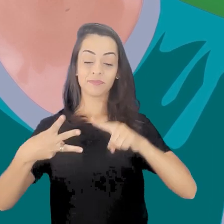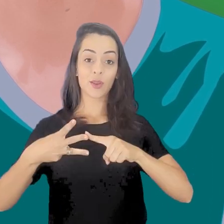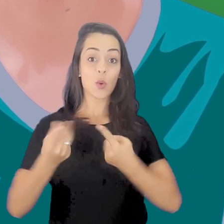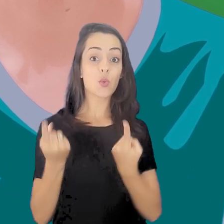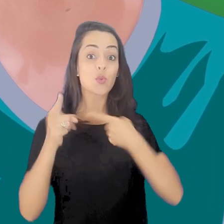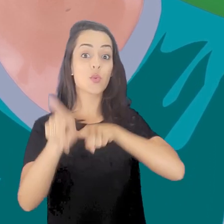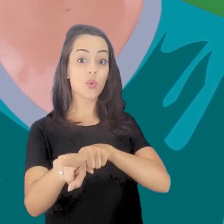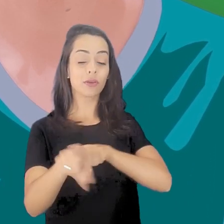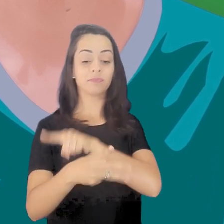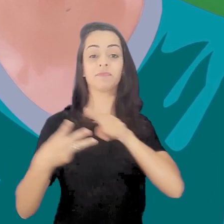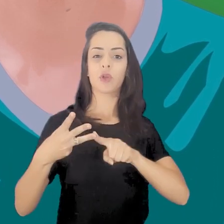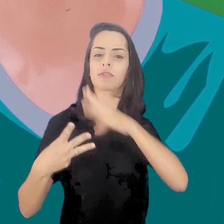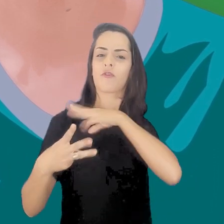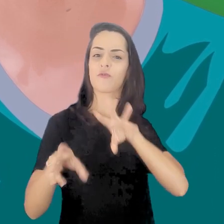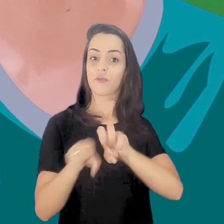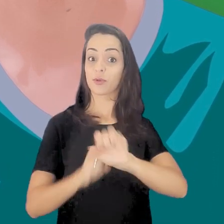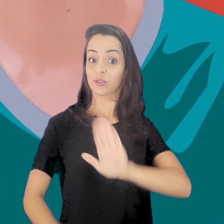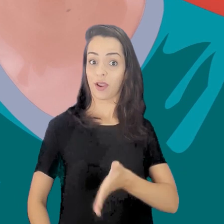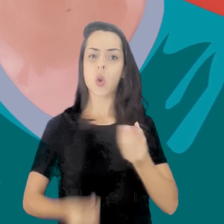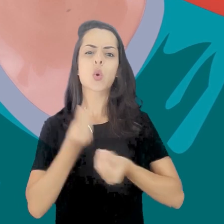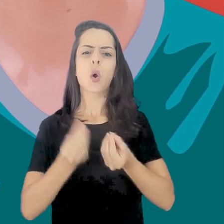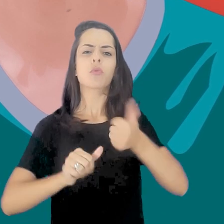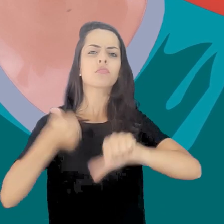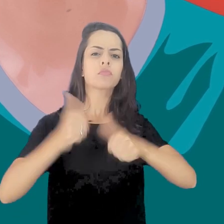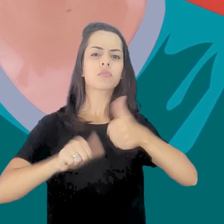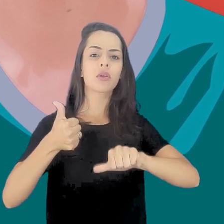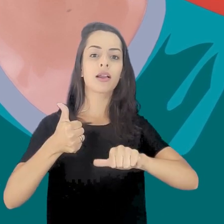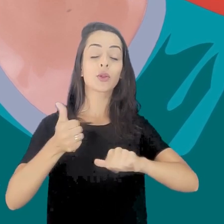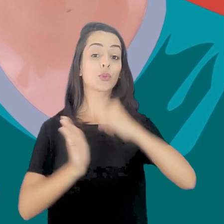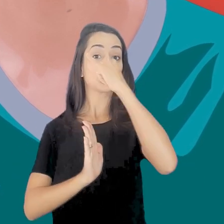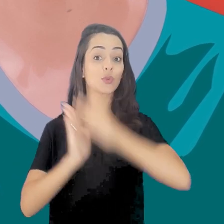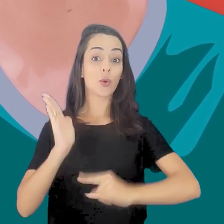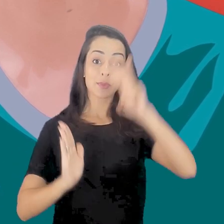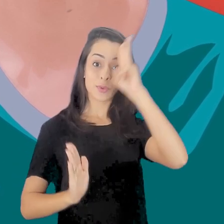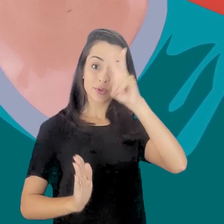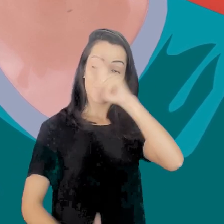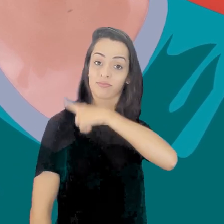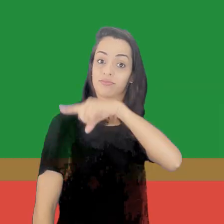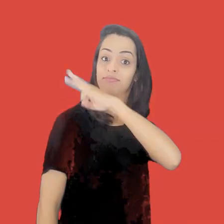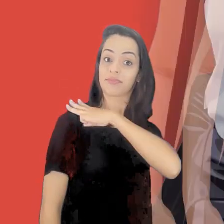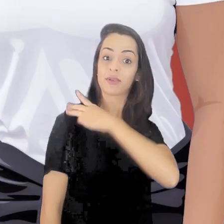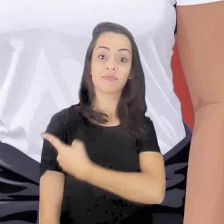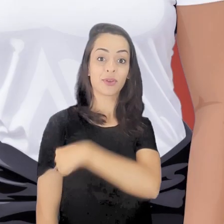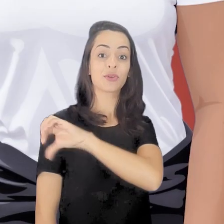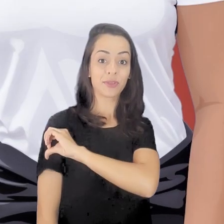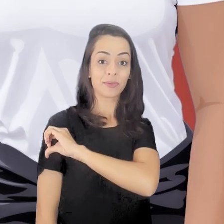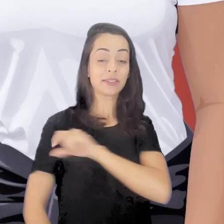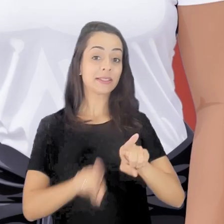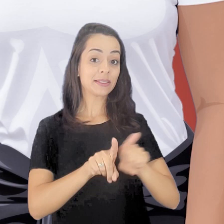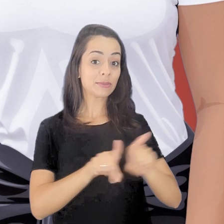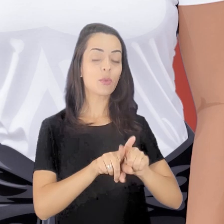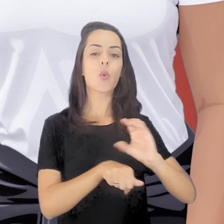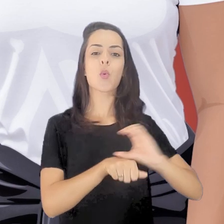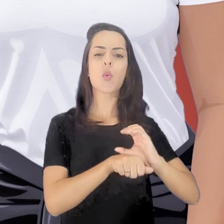concomitante e subsequente. Com seleção pelo histórico escolar do ensino fundamental ou médio. E vagas para